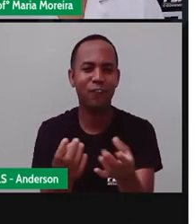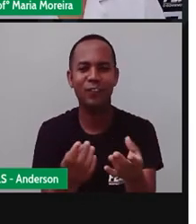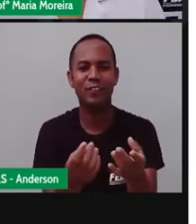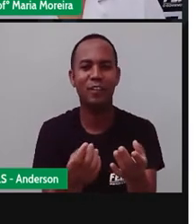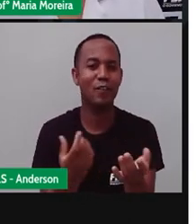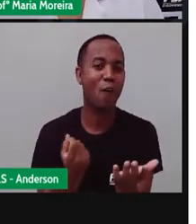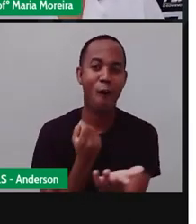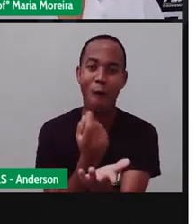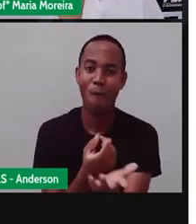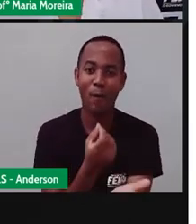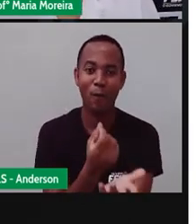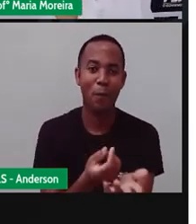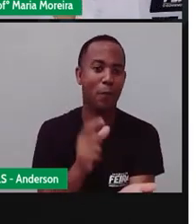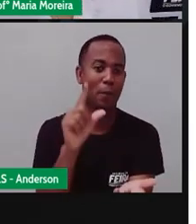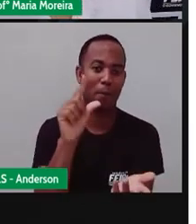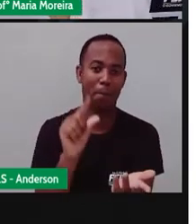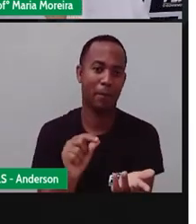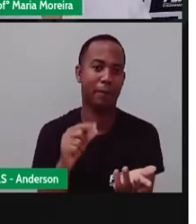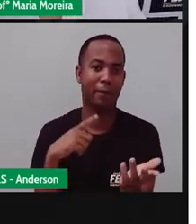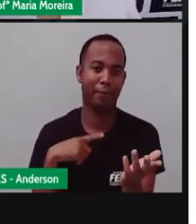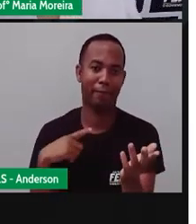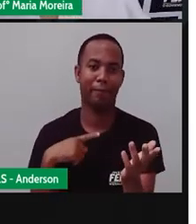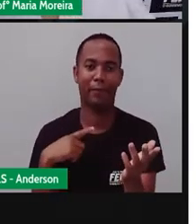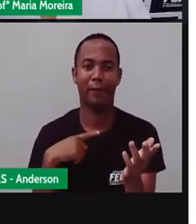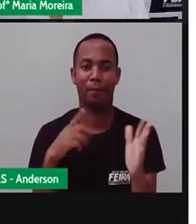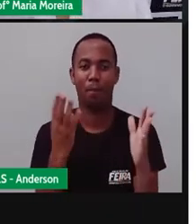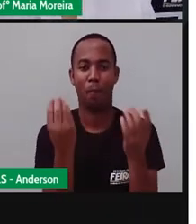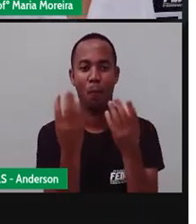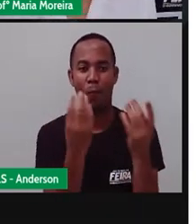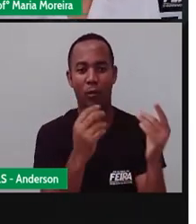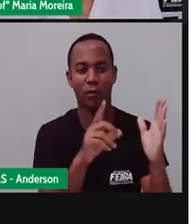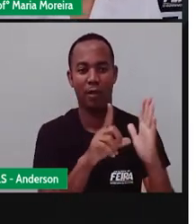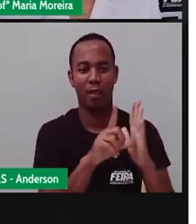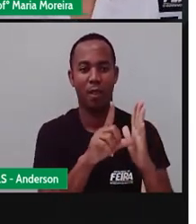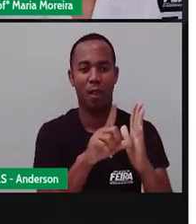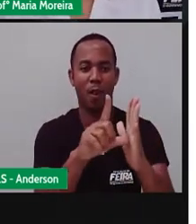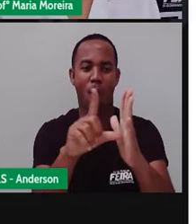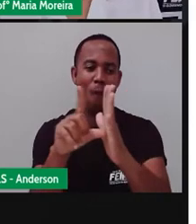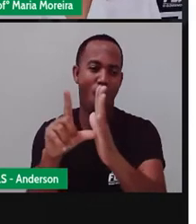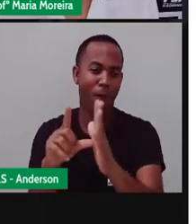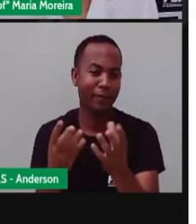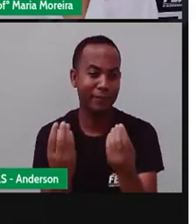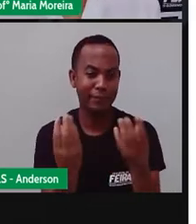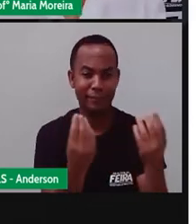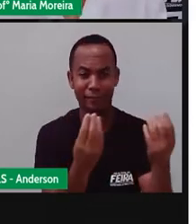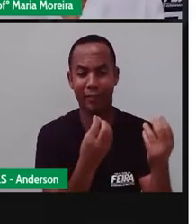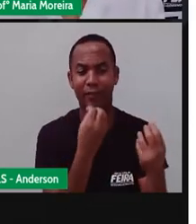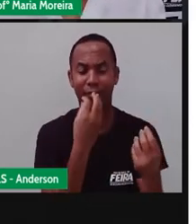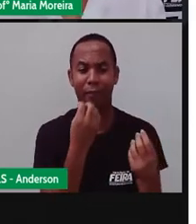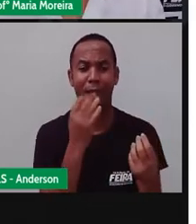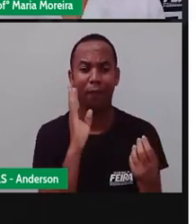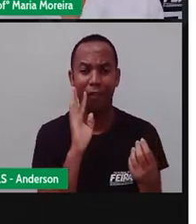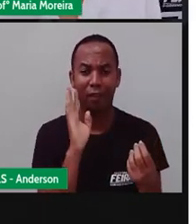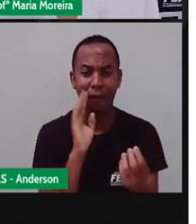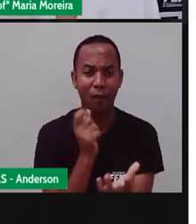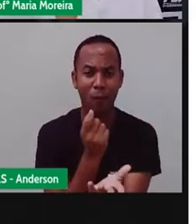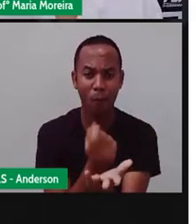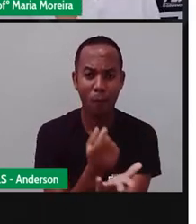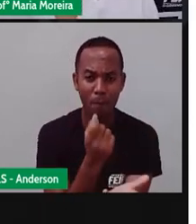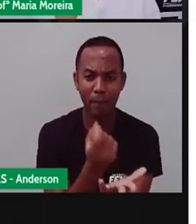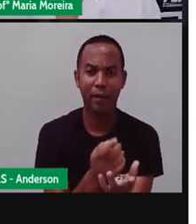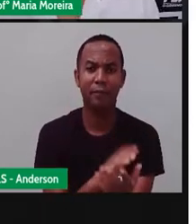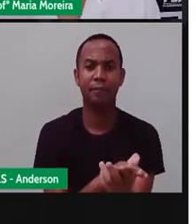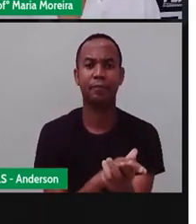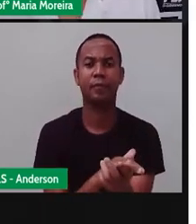constituídos principalmente de comércio, obviamente, né? Se o nome do bairro é comercial, só vai ter comércio lá, não vai ter uma outra coisa. Bom,